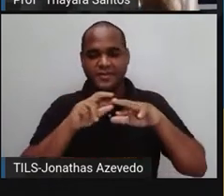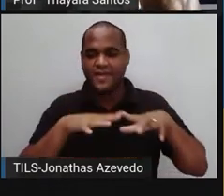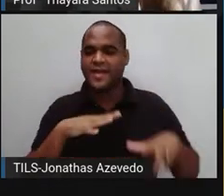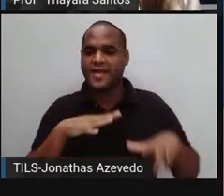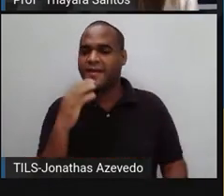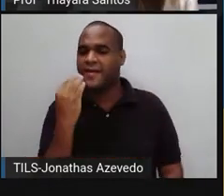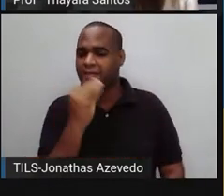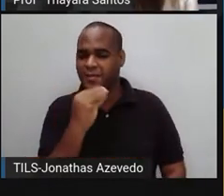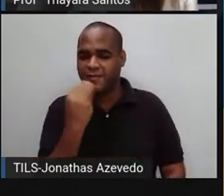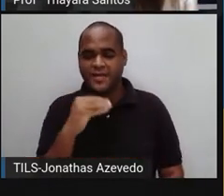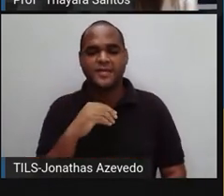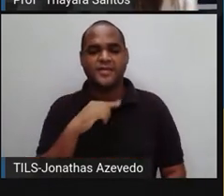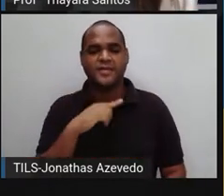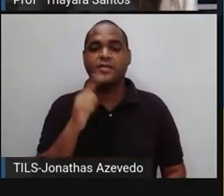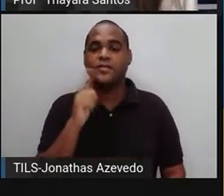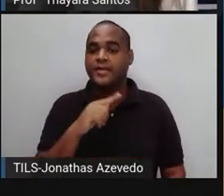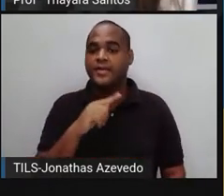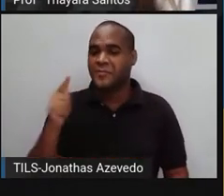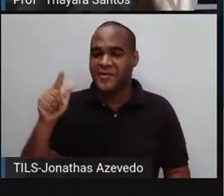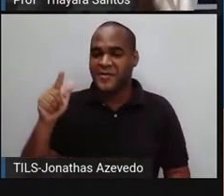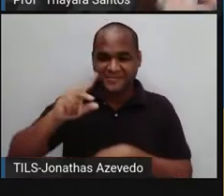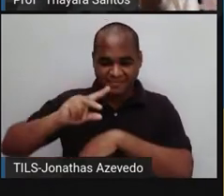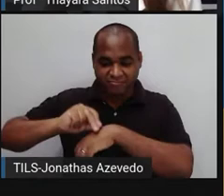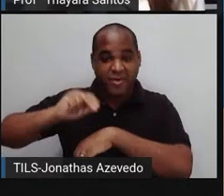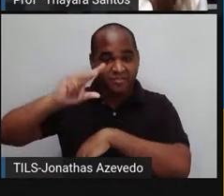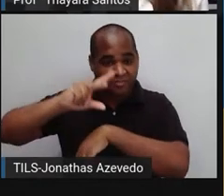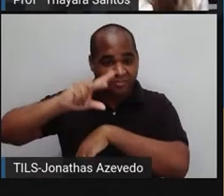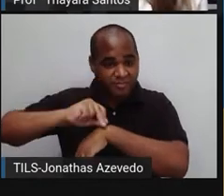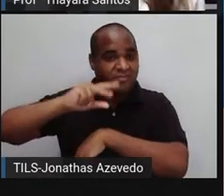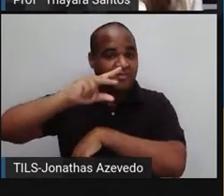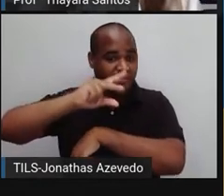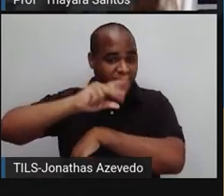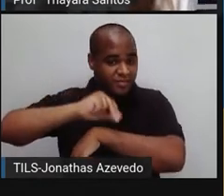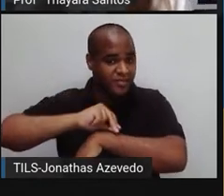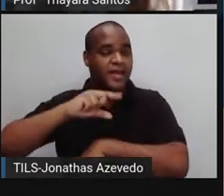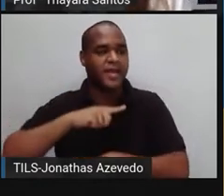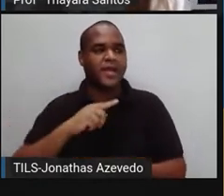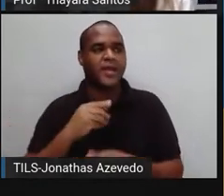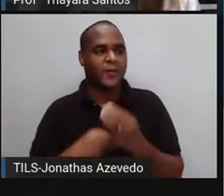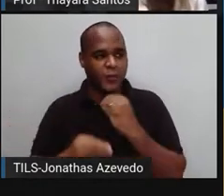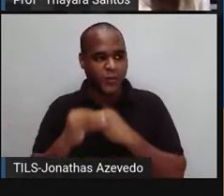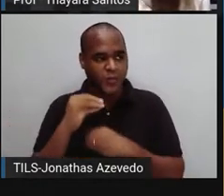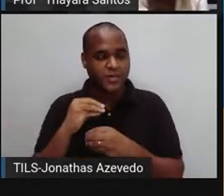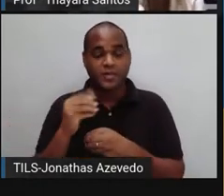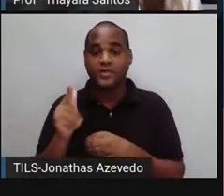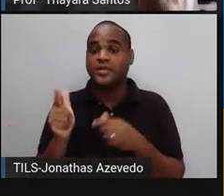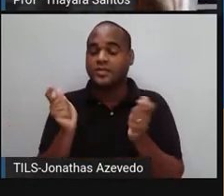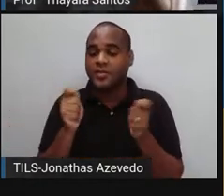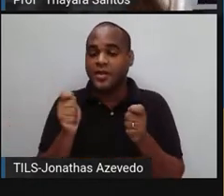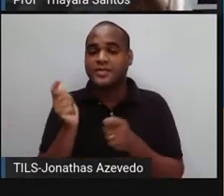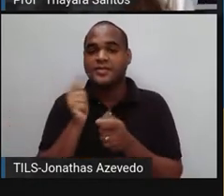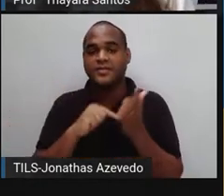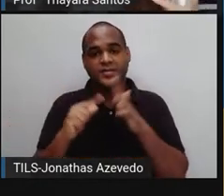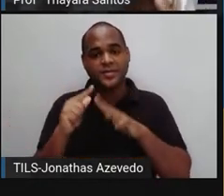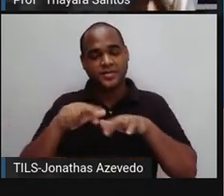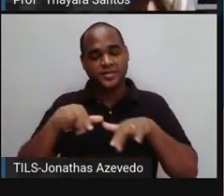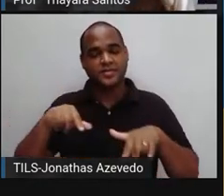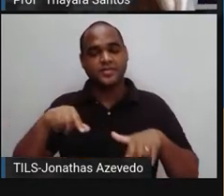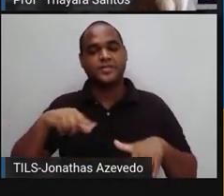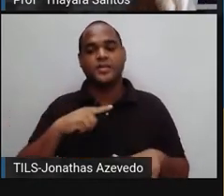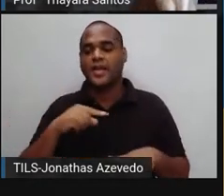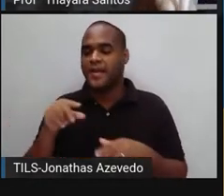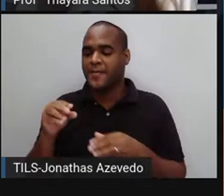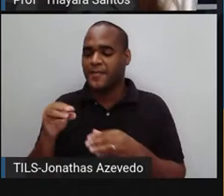saudáveis. Depois, o gafanhoto vai lá e come essa planta e ele está consumindo aqueles nutrientes que estavam